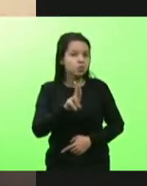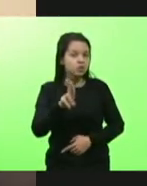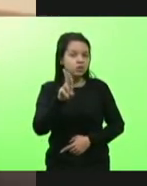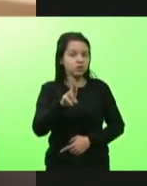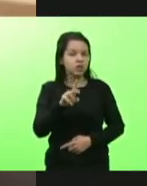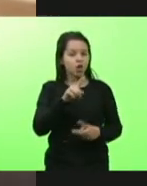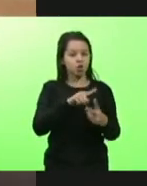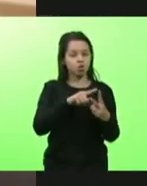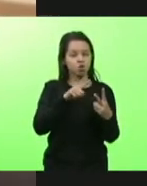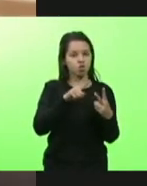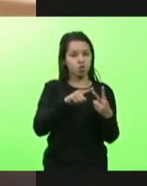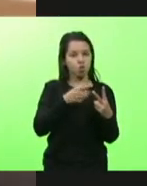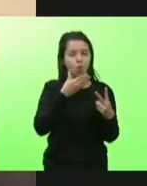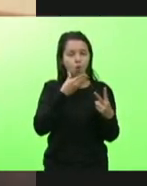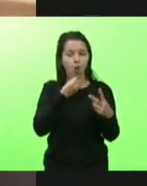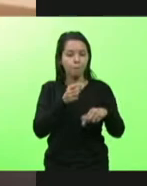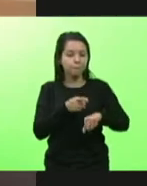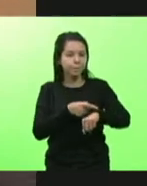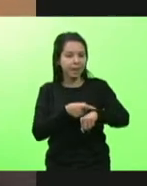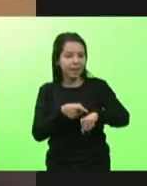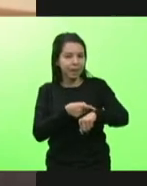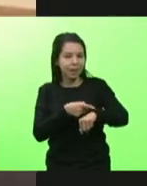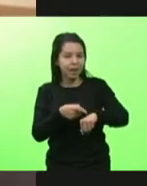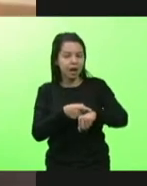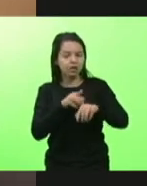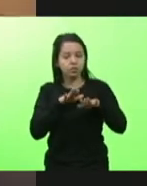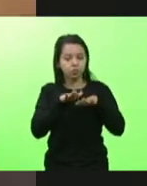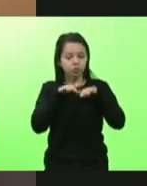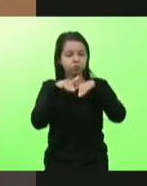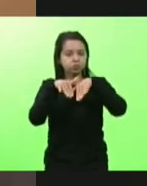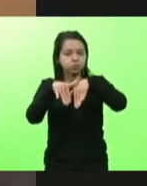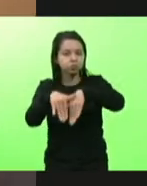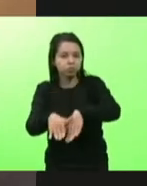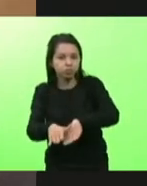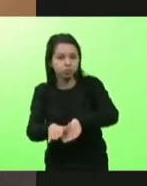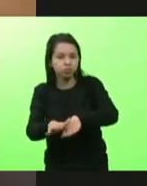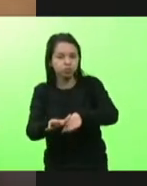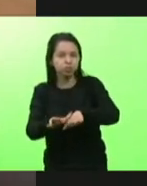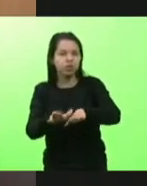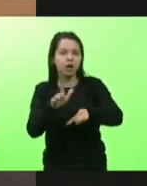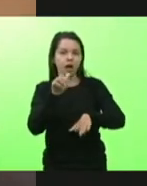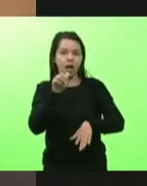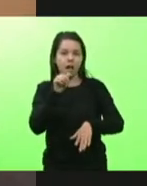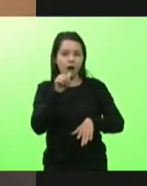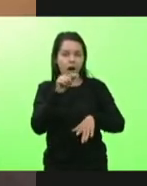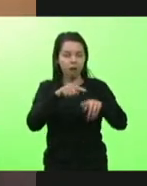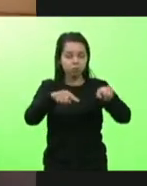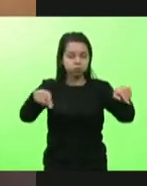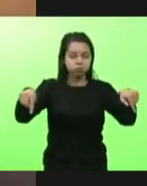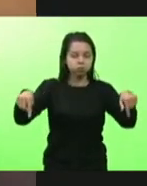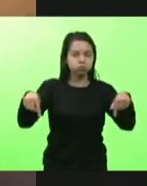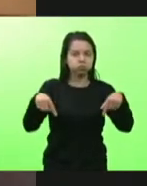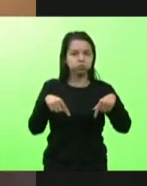ridículos pelados se jogando na piscina. Perdão do quê?